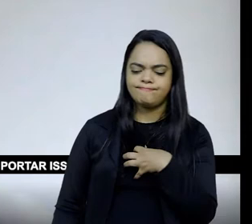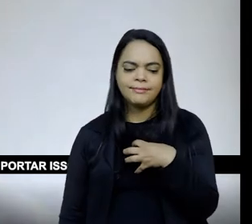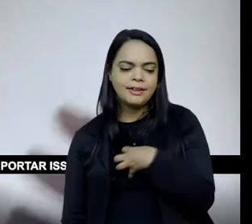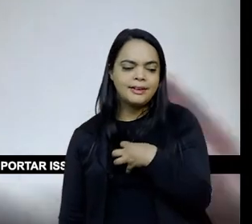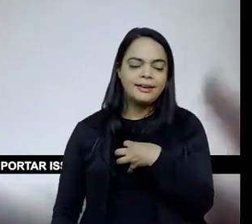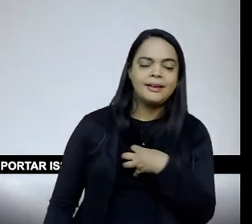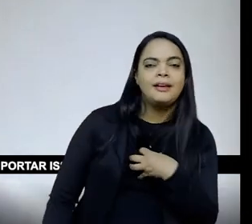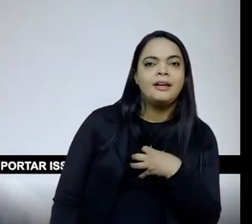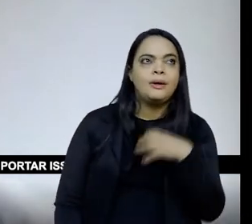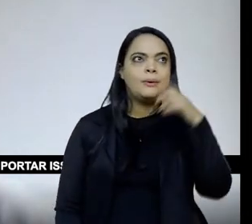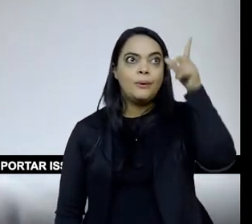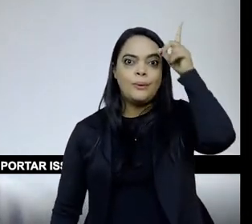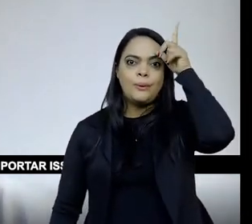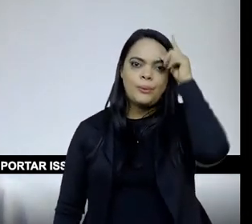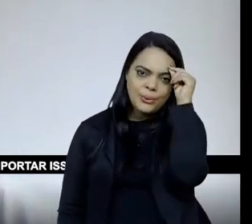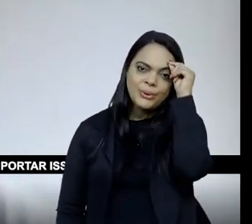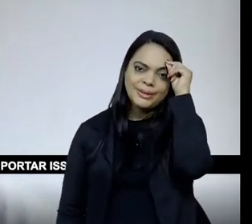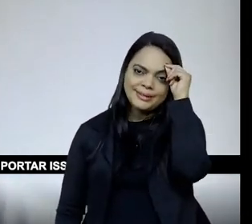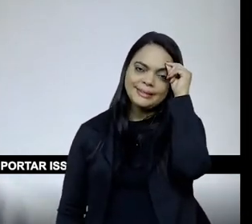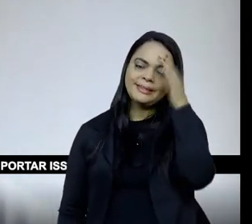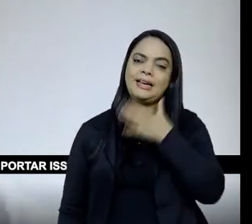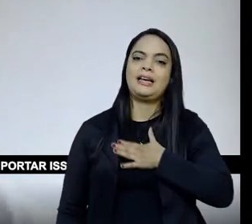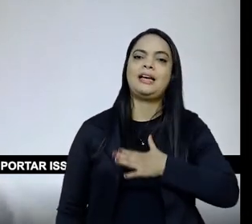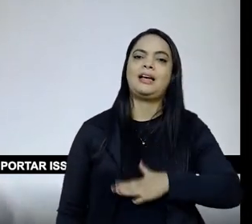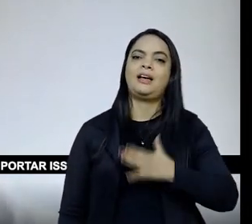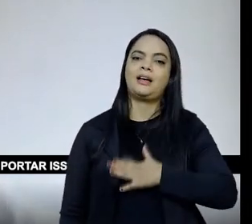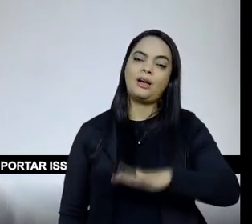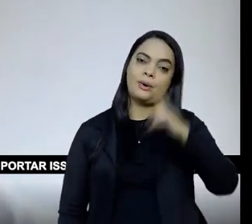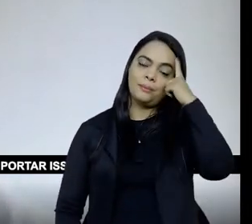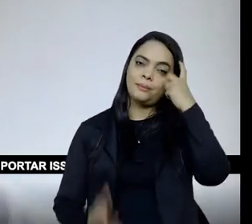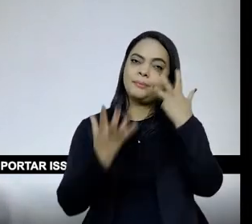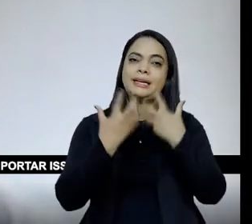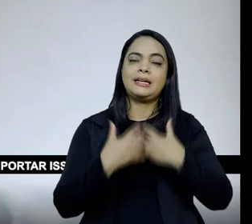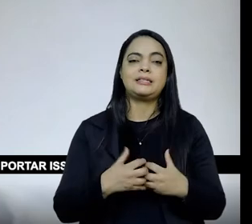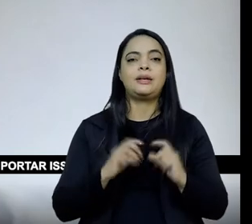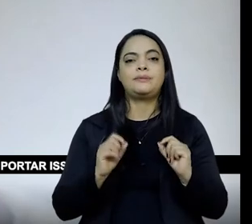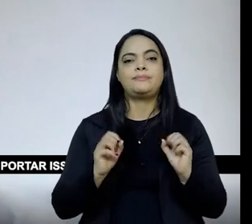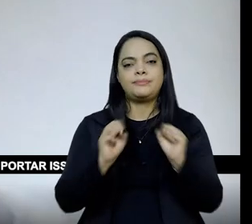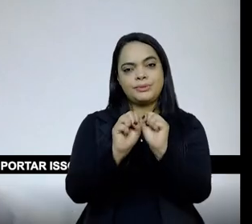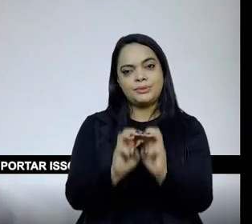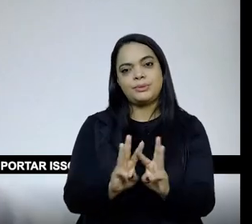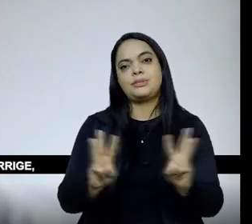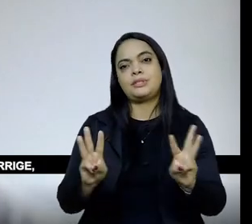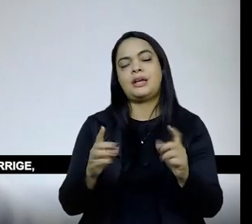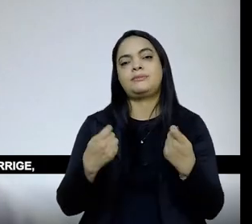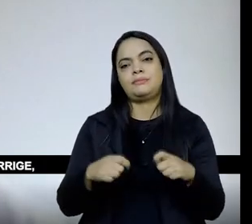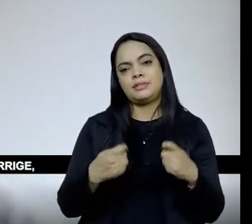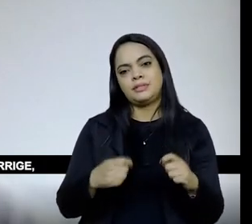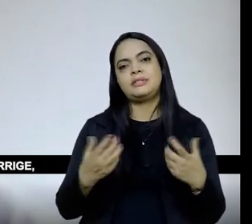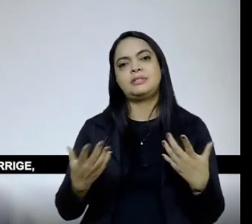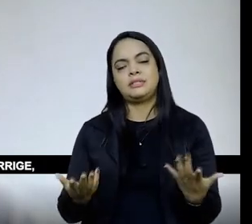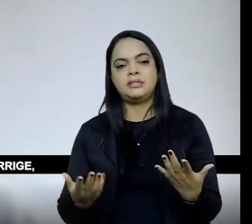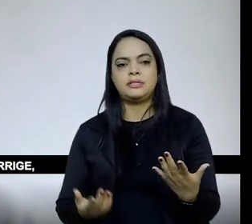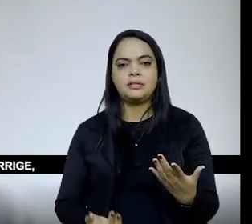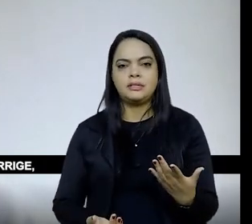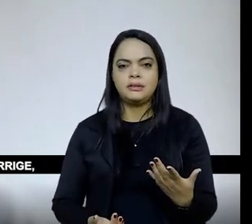certo conforto em pensar também que o portal tem que comportar isso. Veja, não é